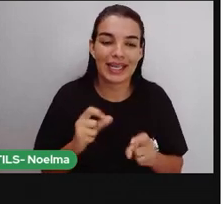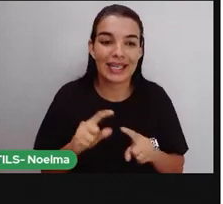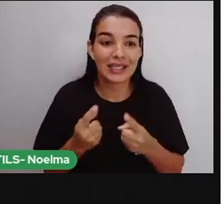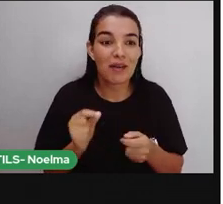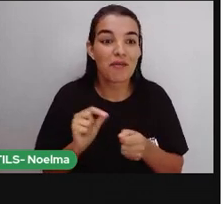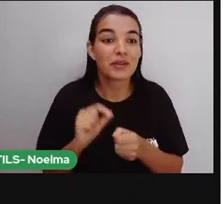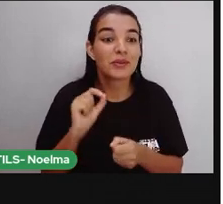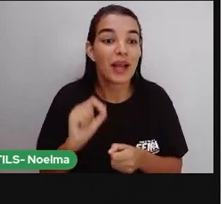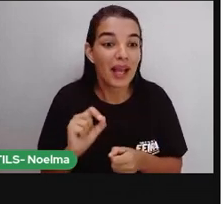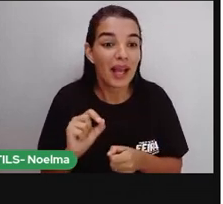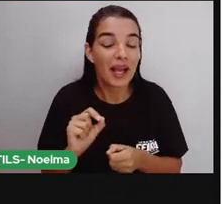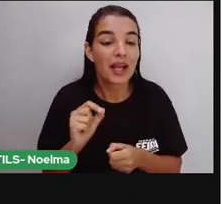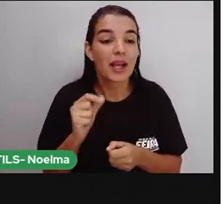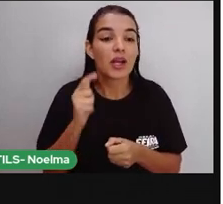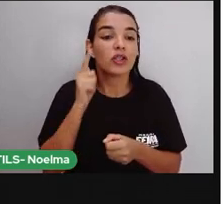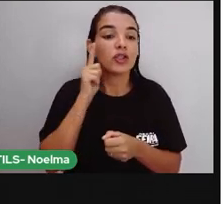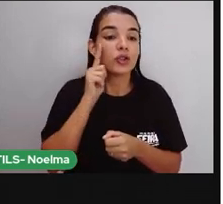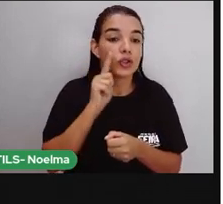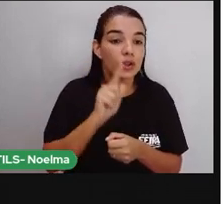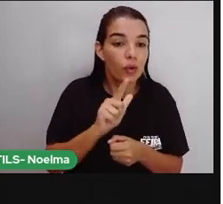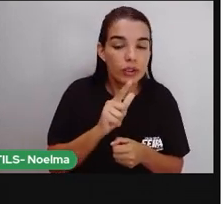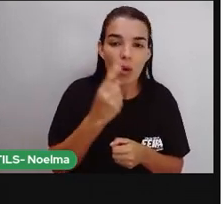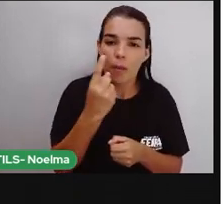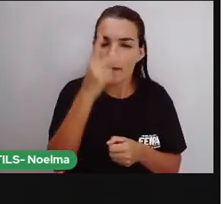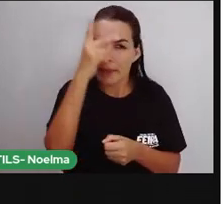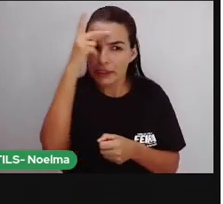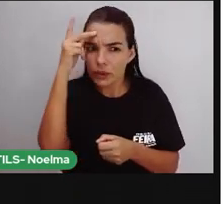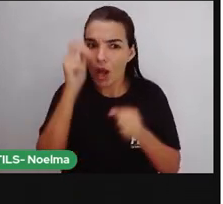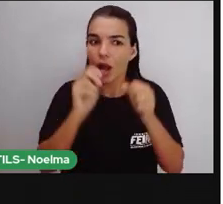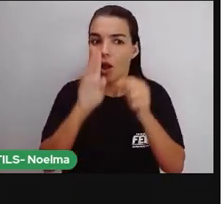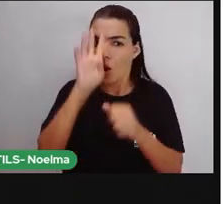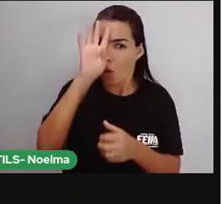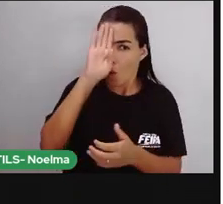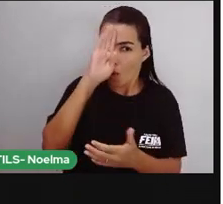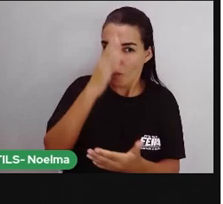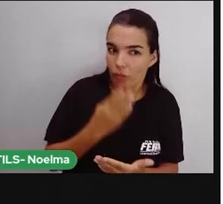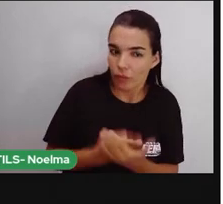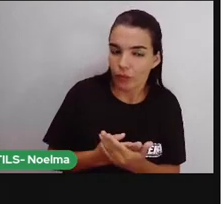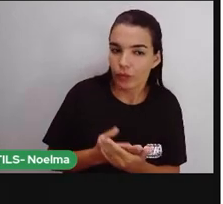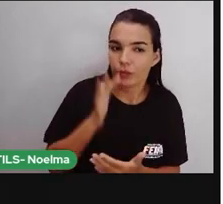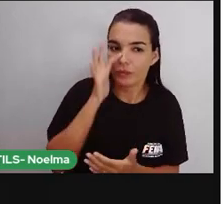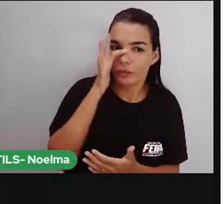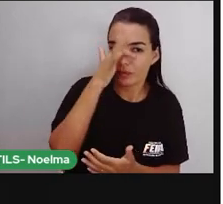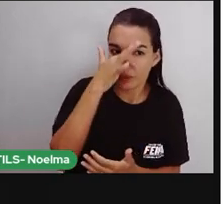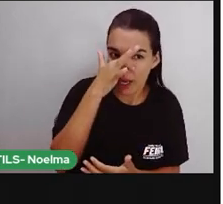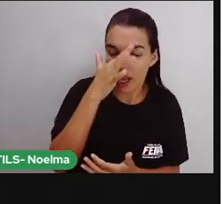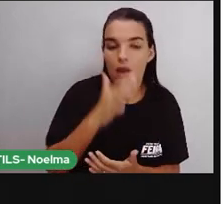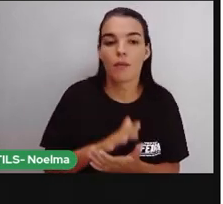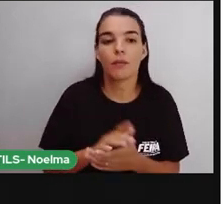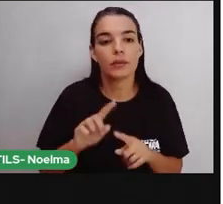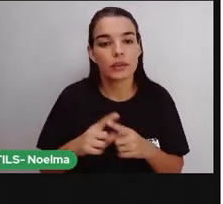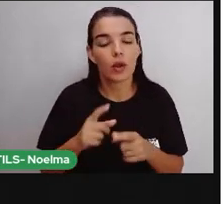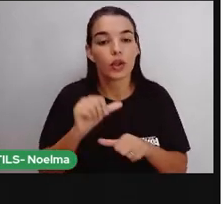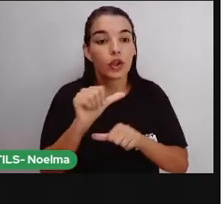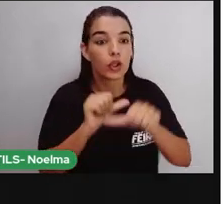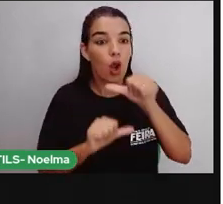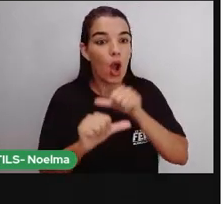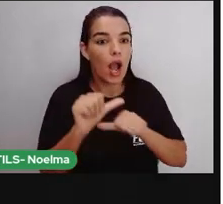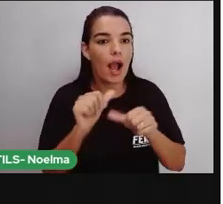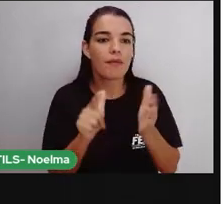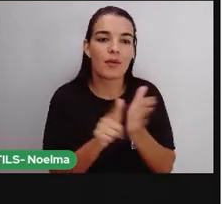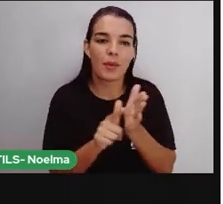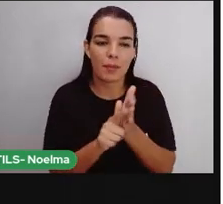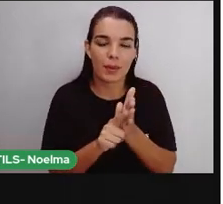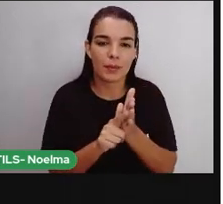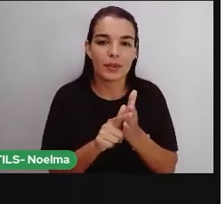fizeram? Eles arrumaram uma pessoa de confiança para ficar com esse material. E, em troca, eles davam o recibo do papel. E